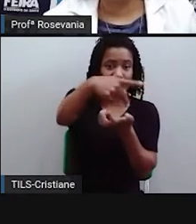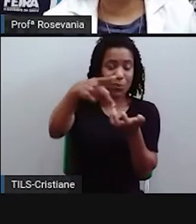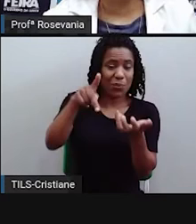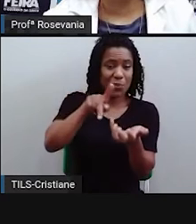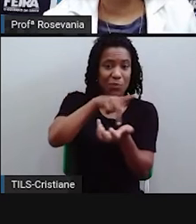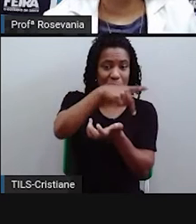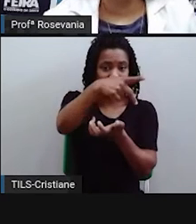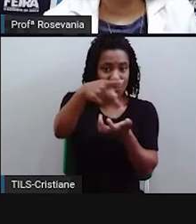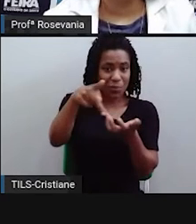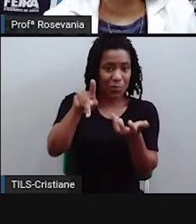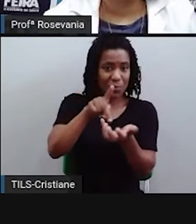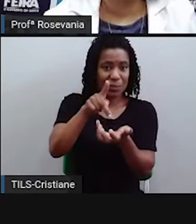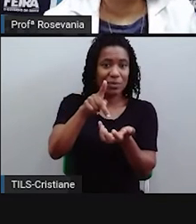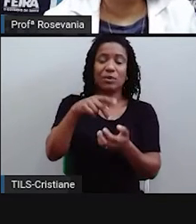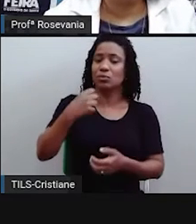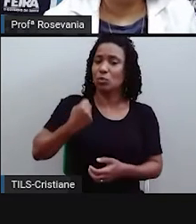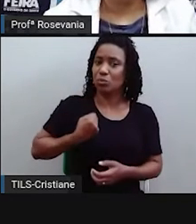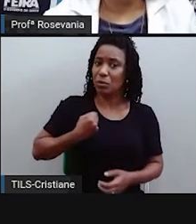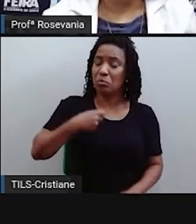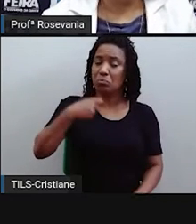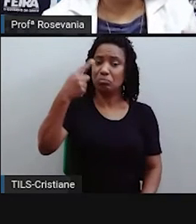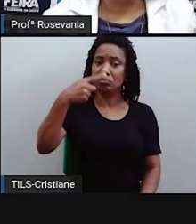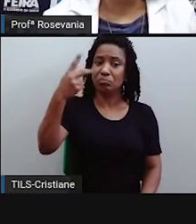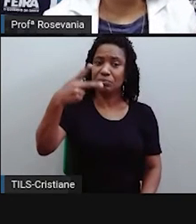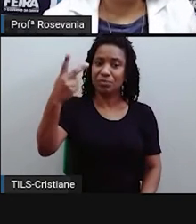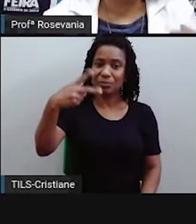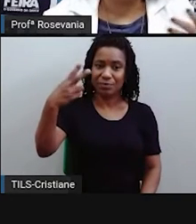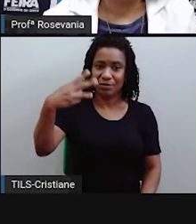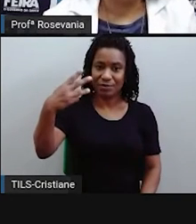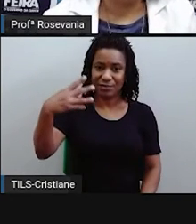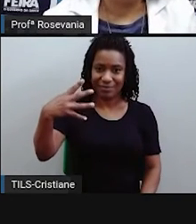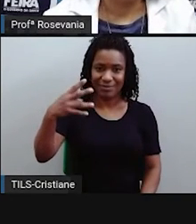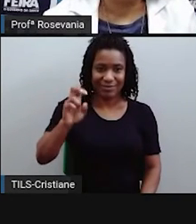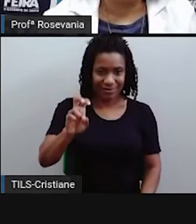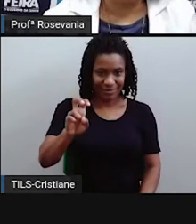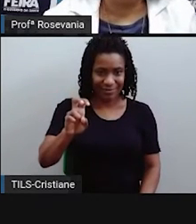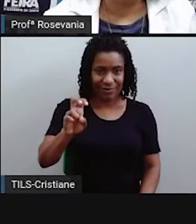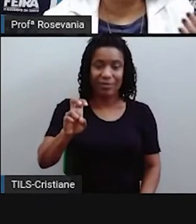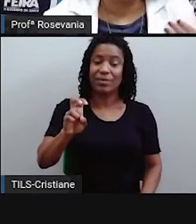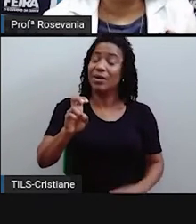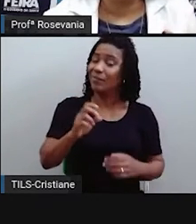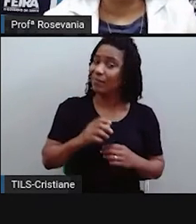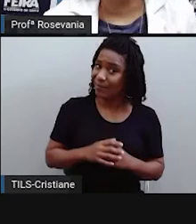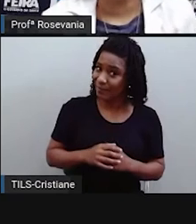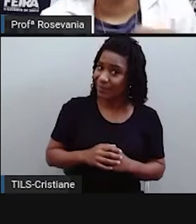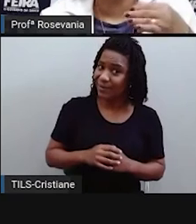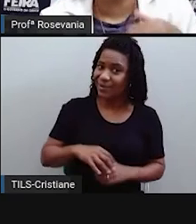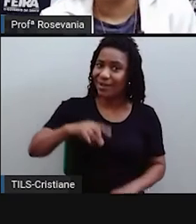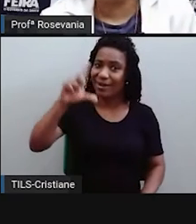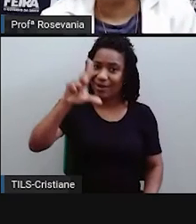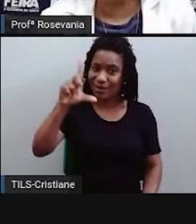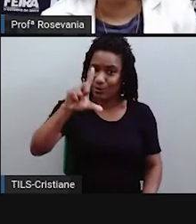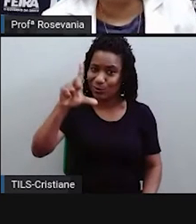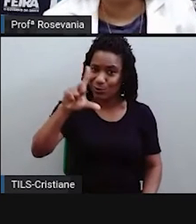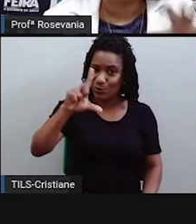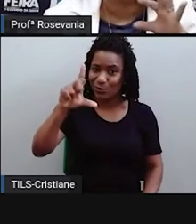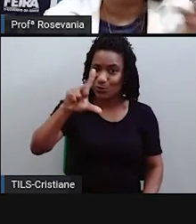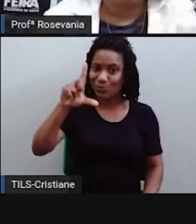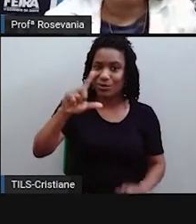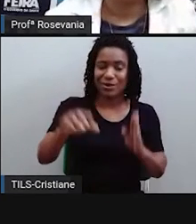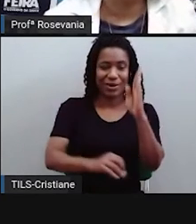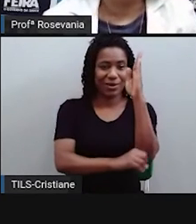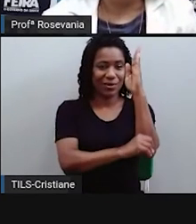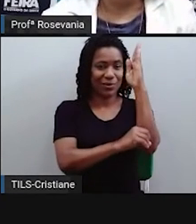numerados só. Um, dois, três, quatro, cinco. E quando eu passo a ter latitude, eu já digo ele em grau. É a diferença